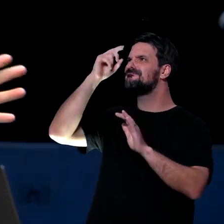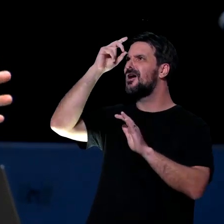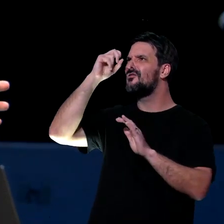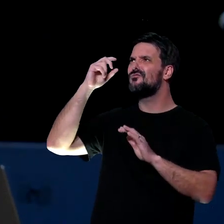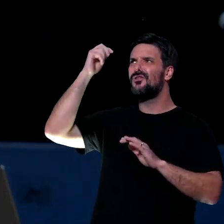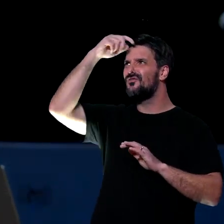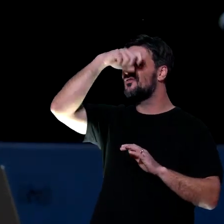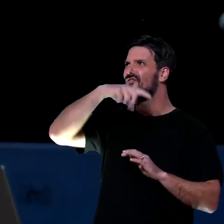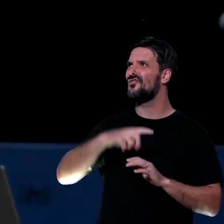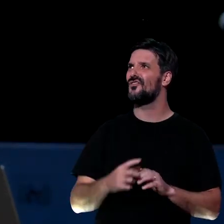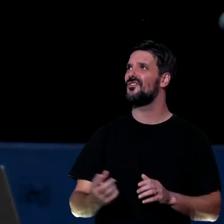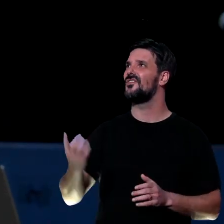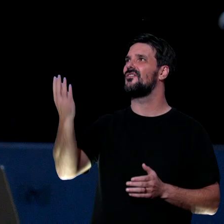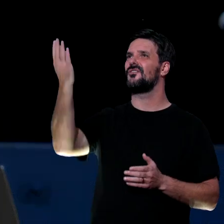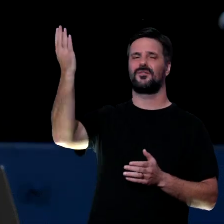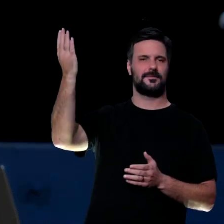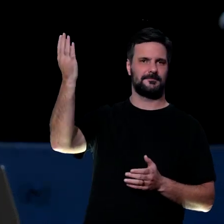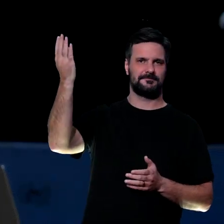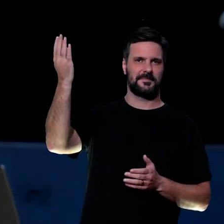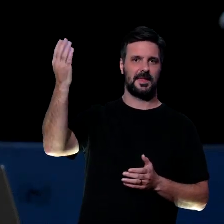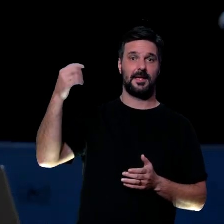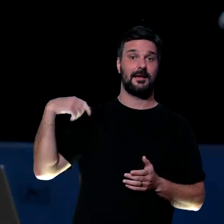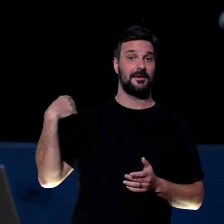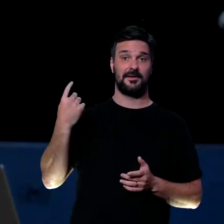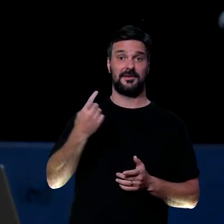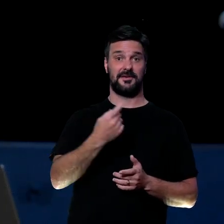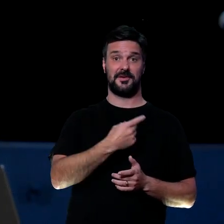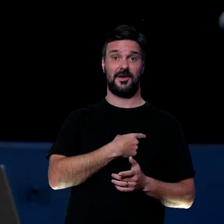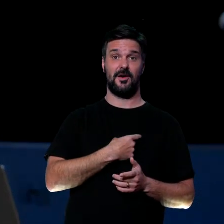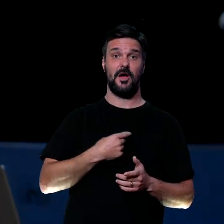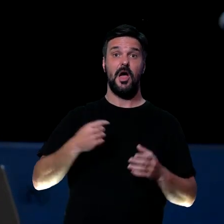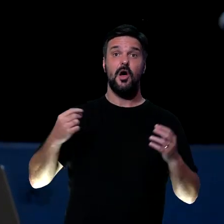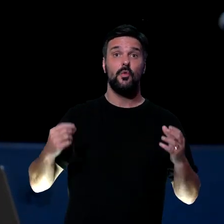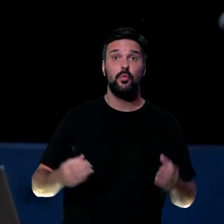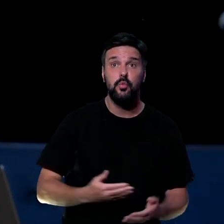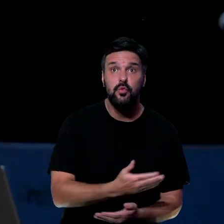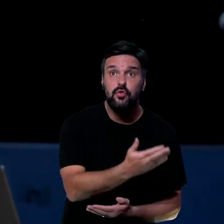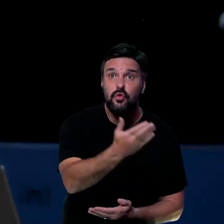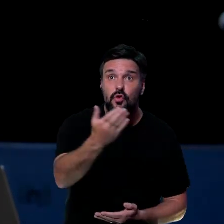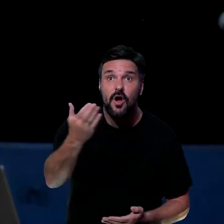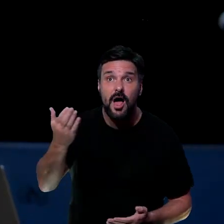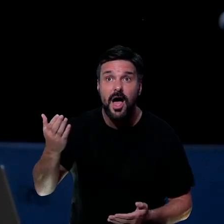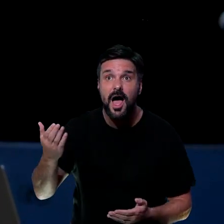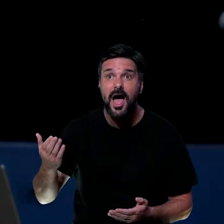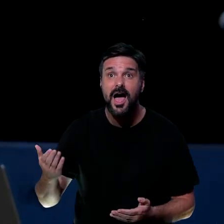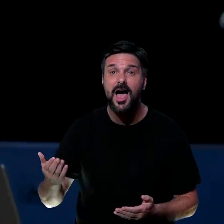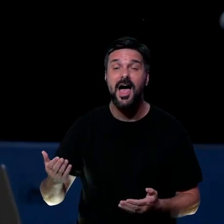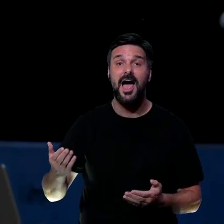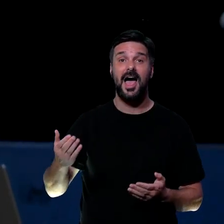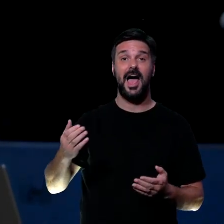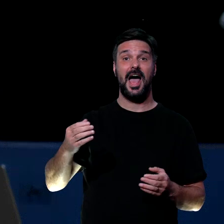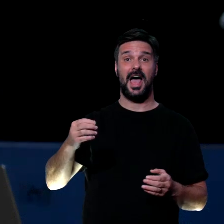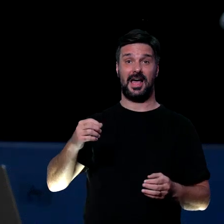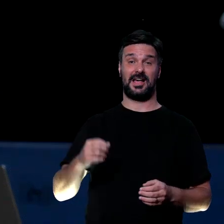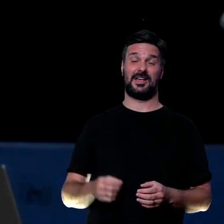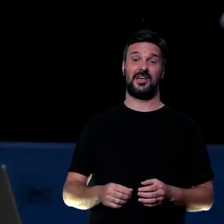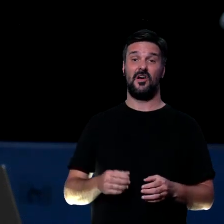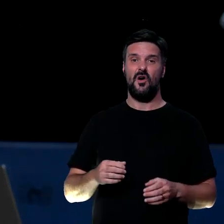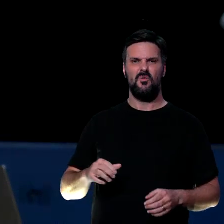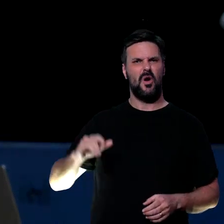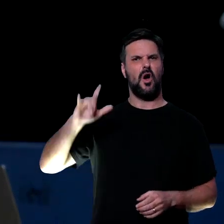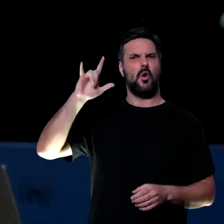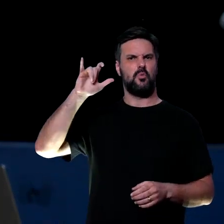Só qual que é o problema? A gente apresenta a nossa preocupação para todo mundo. Status do WhatsApp até a gente posta lá a nossa